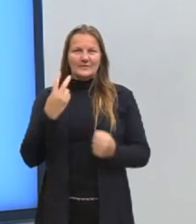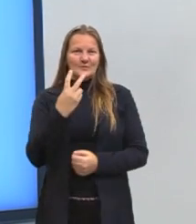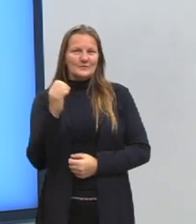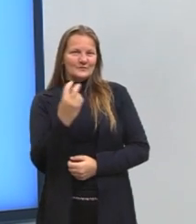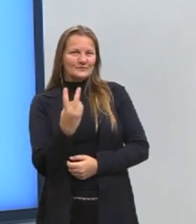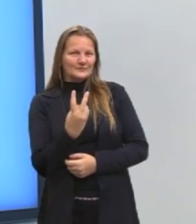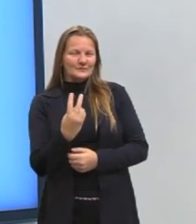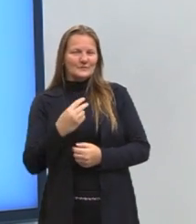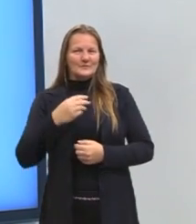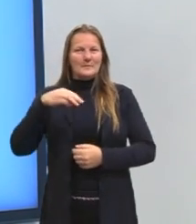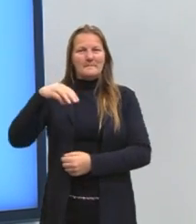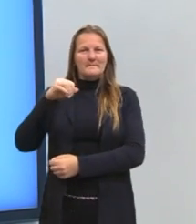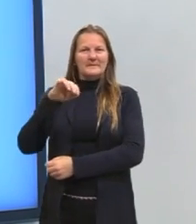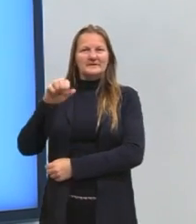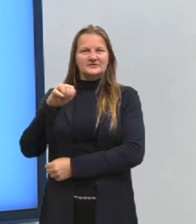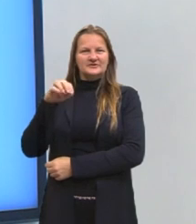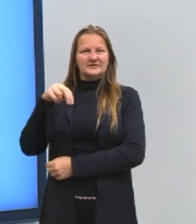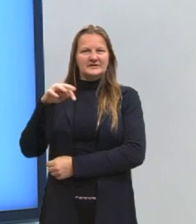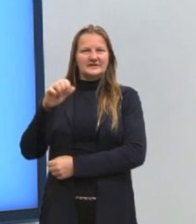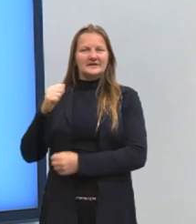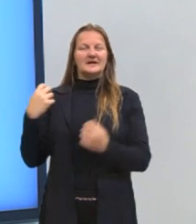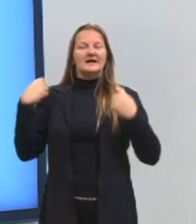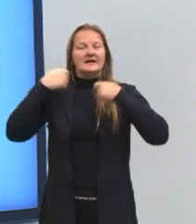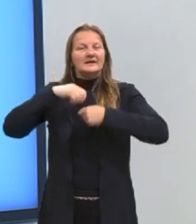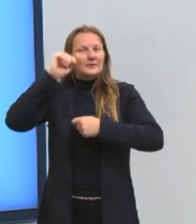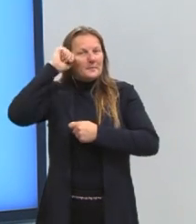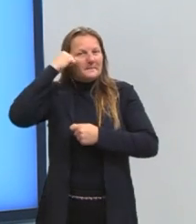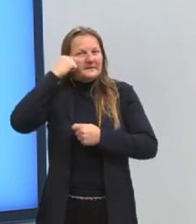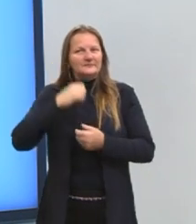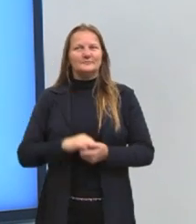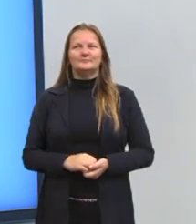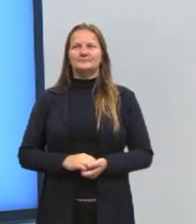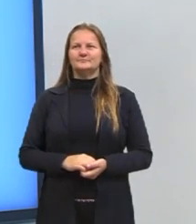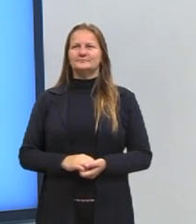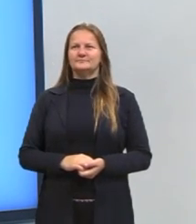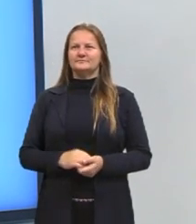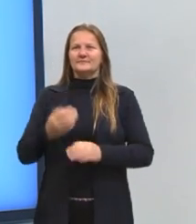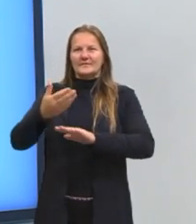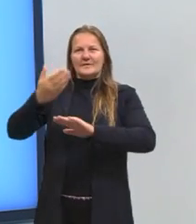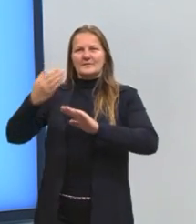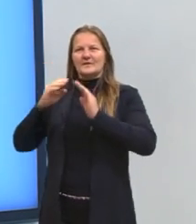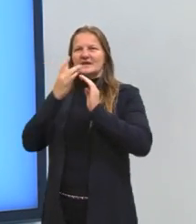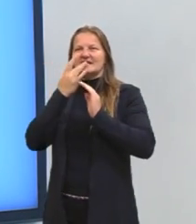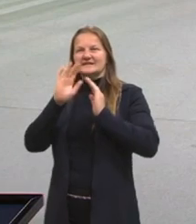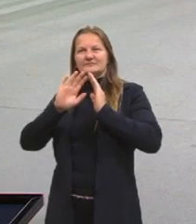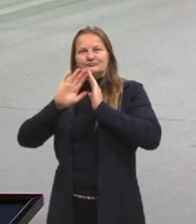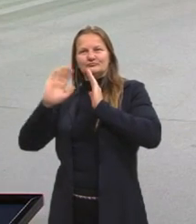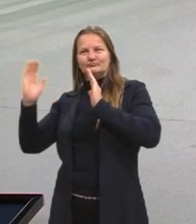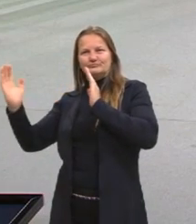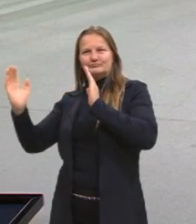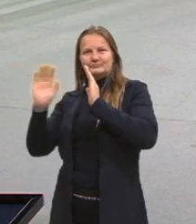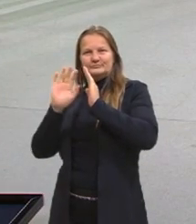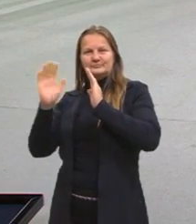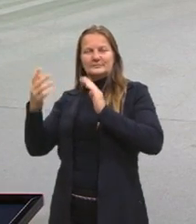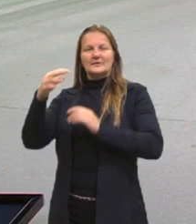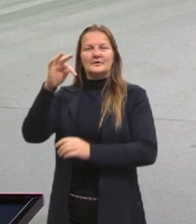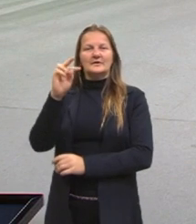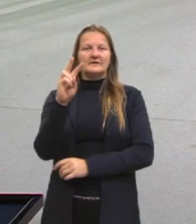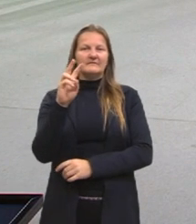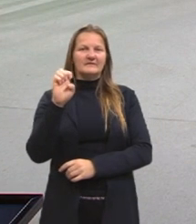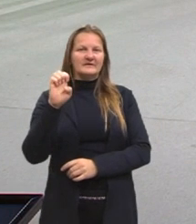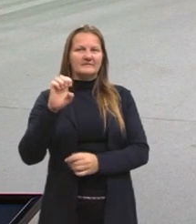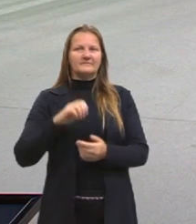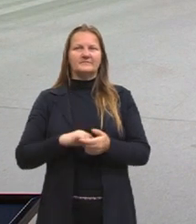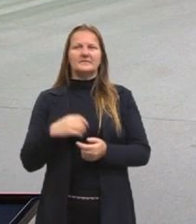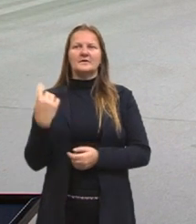na cor magenta e um casaco preto. Atrás de mim tem o quadro branco do estúdio da TVE e nós